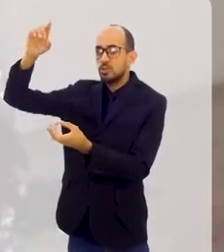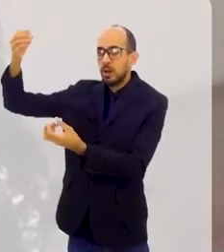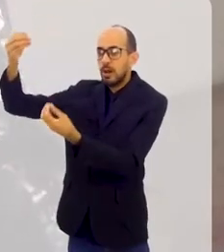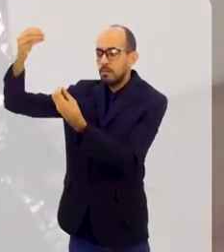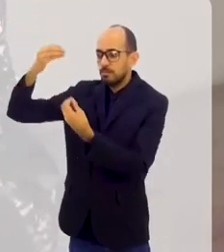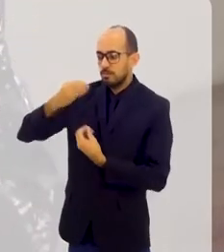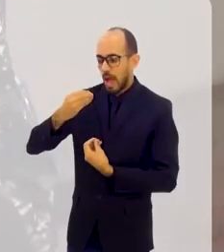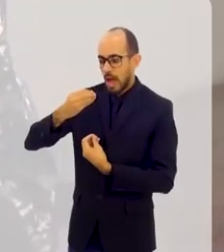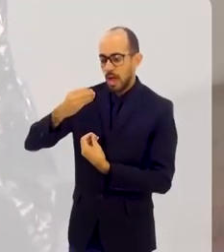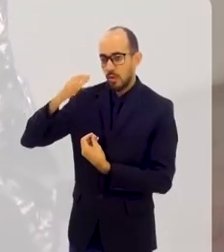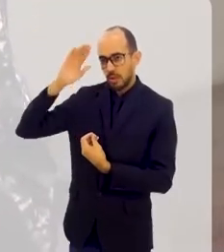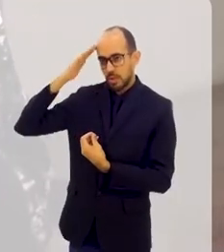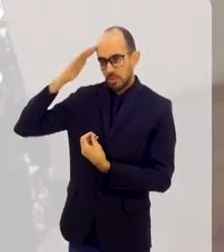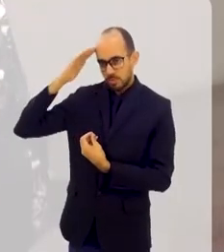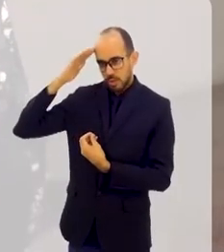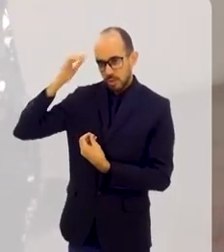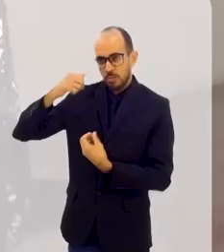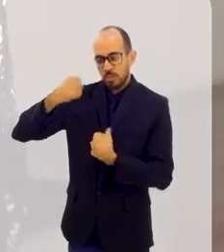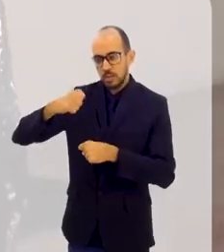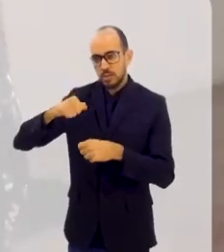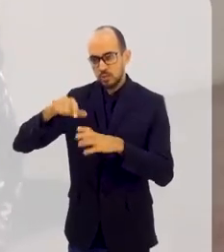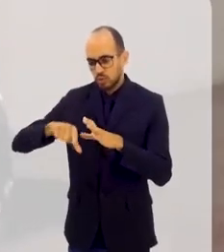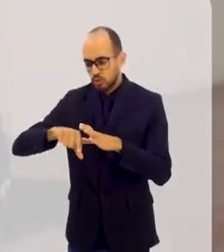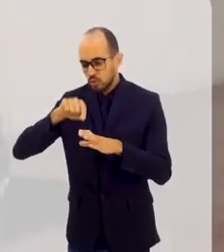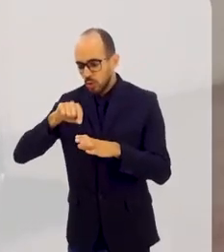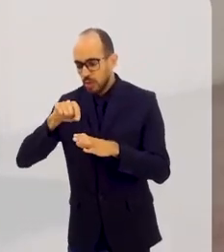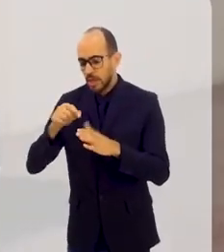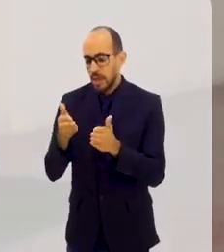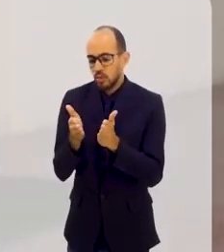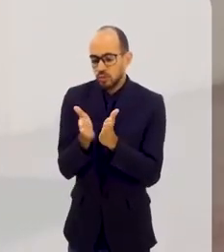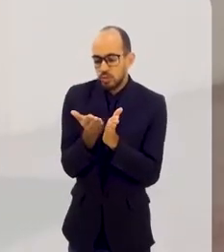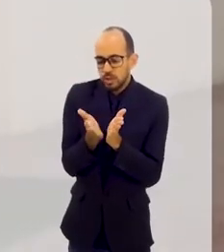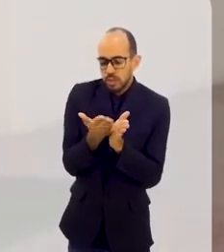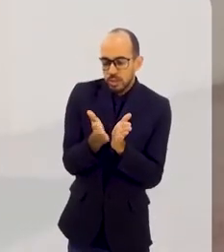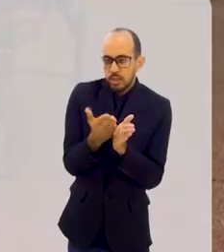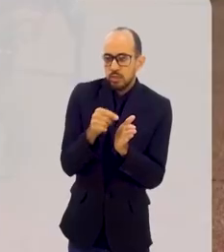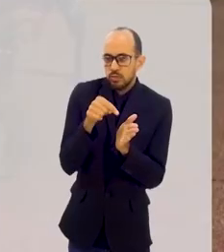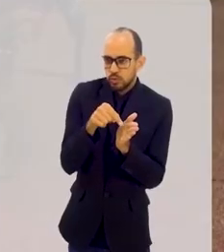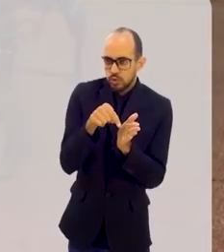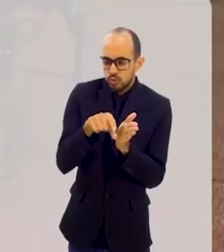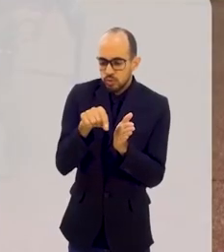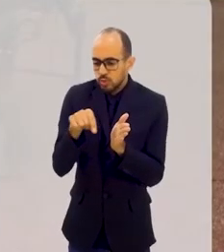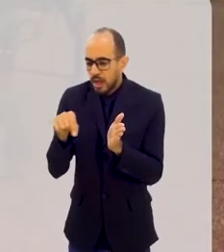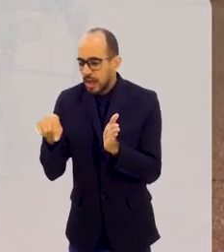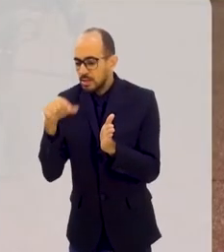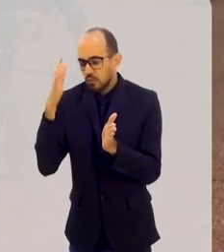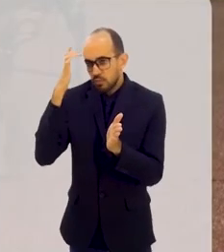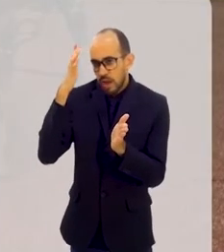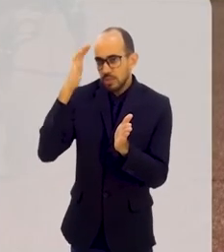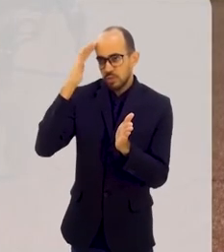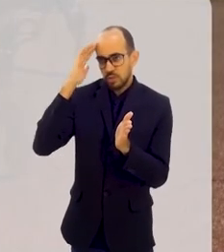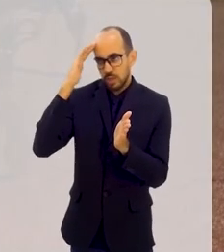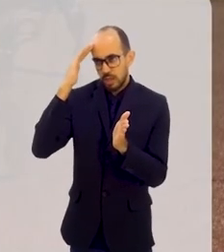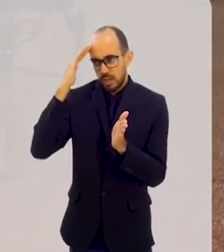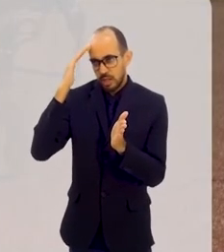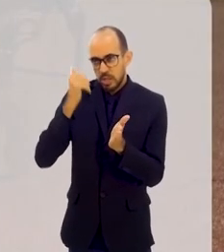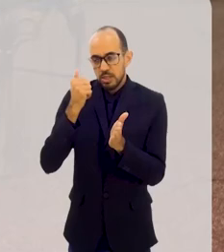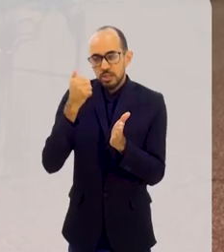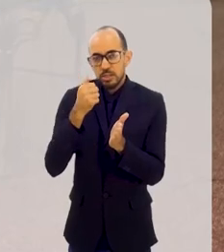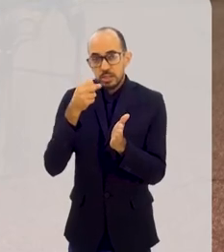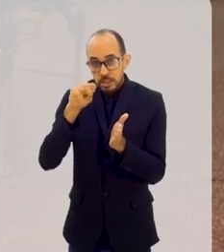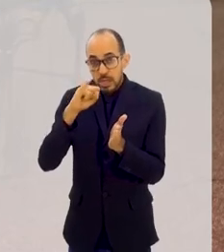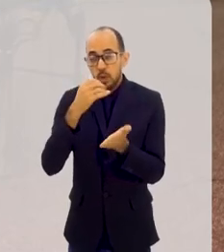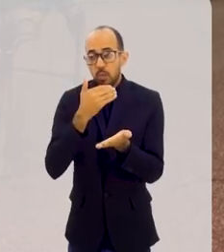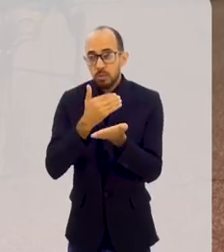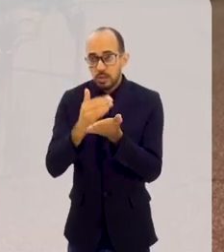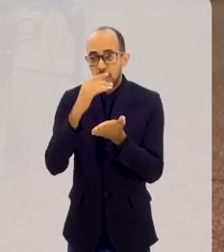estou gostando, não quero parar. Eu tenho que escolher alguns livros fáceis de entender e não alguns difíceis de entender no início. Se